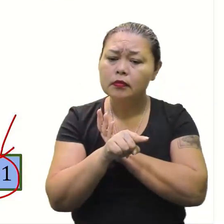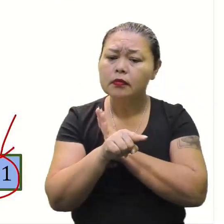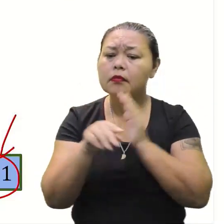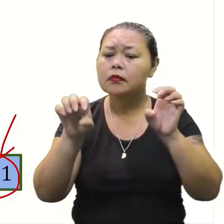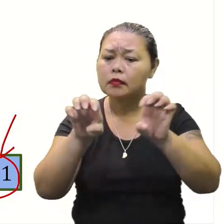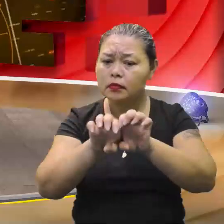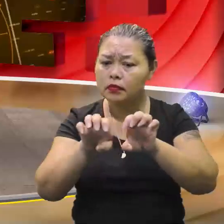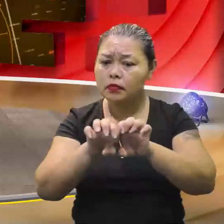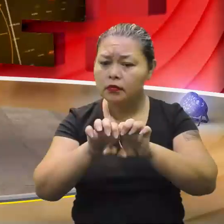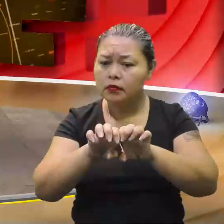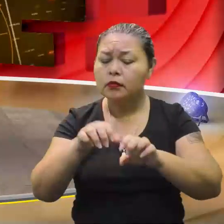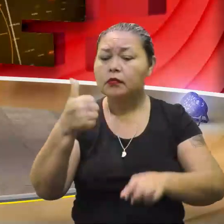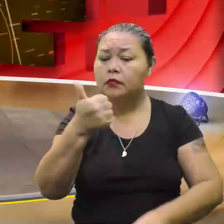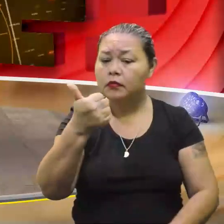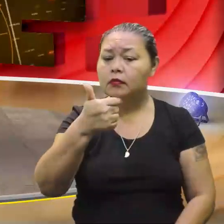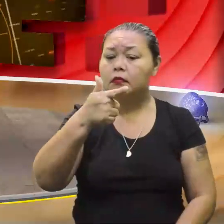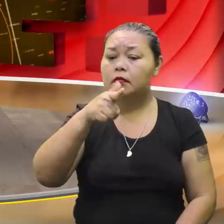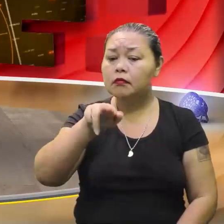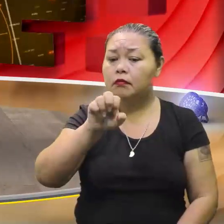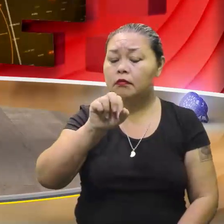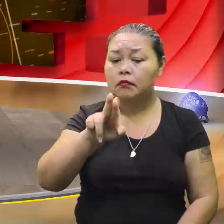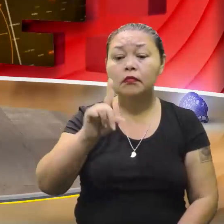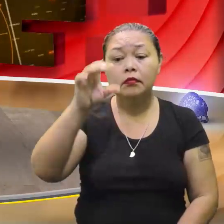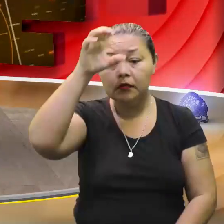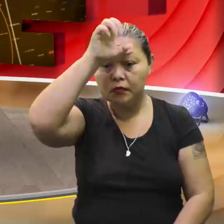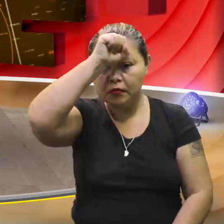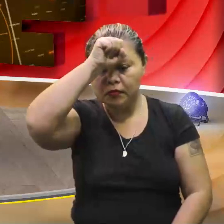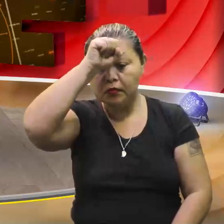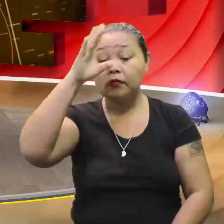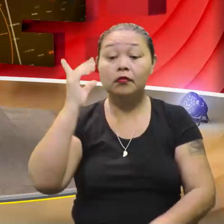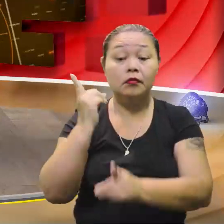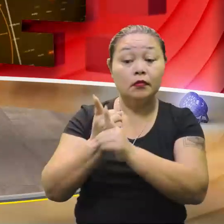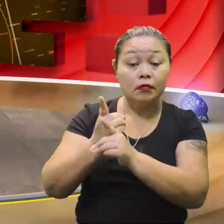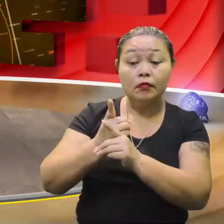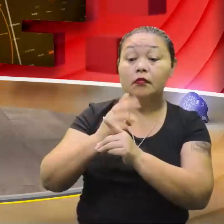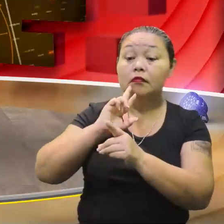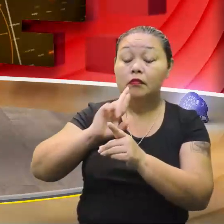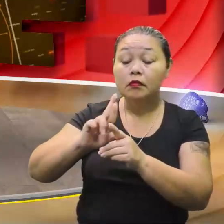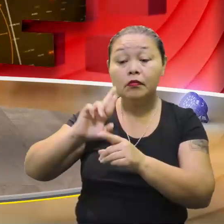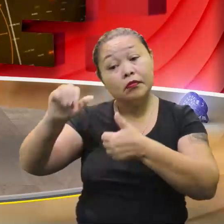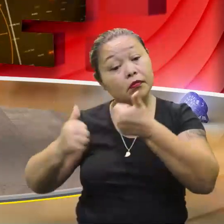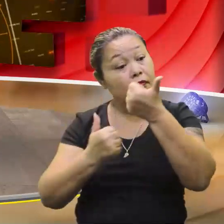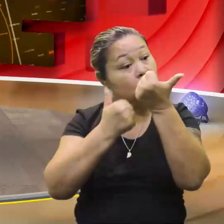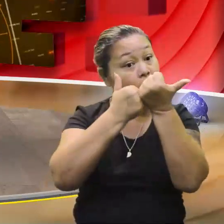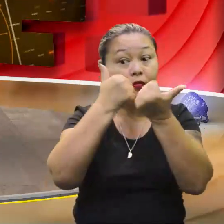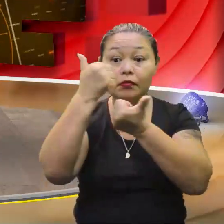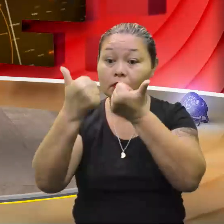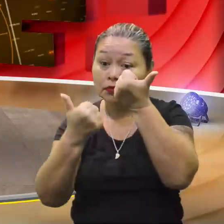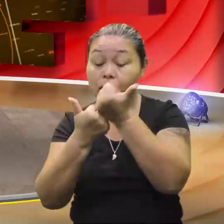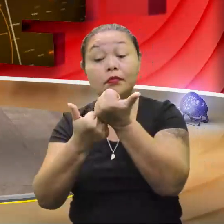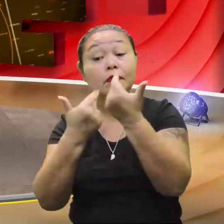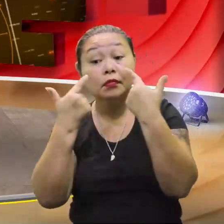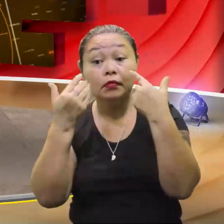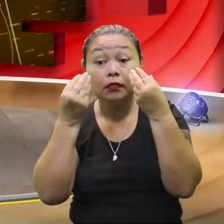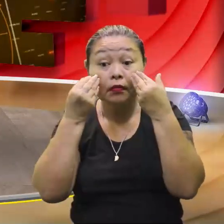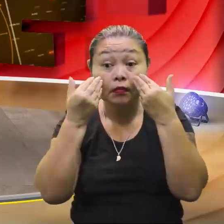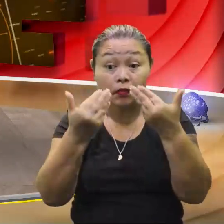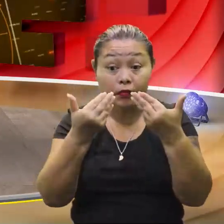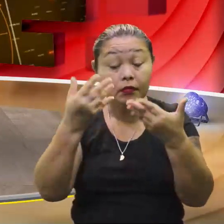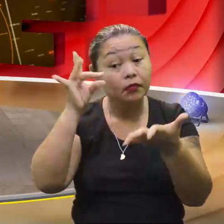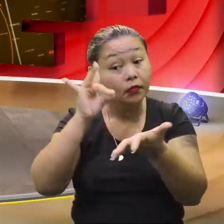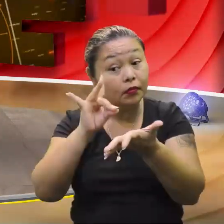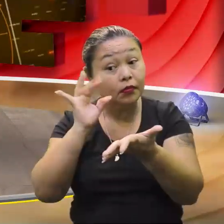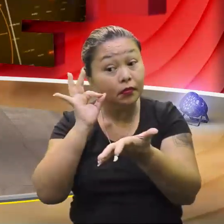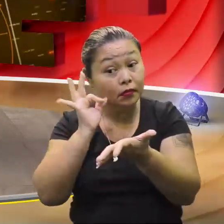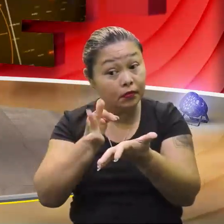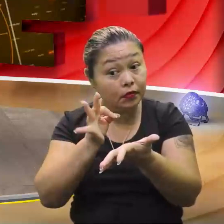na equação do primeiro grau, nós aprendemos que eu achei a raiz, eu posso substituir... Tirar a prova real. E tirar a real. E dá do segundo